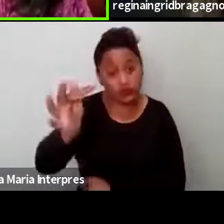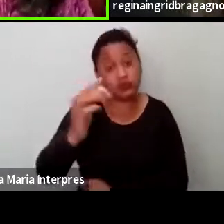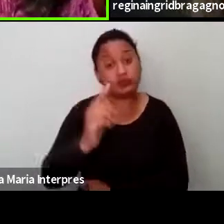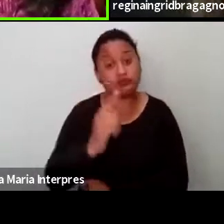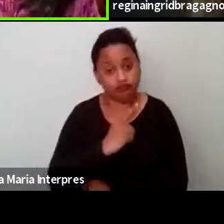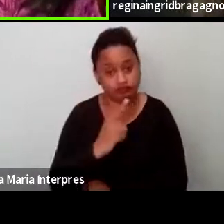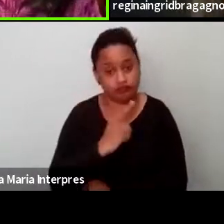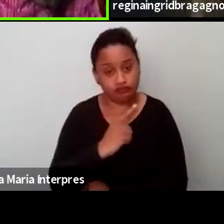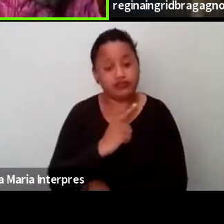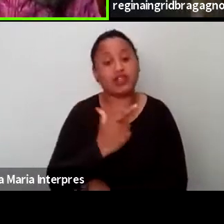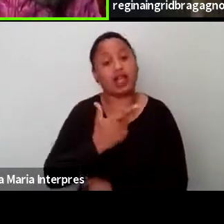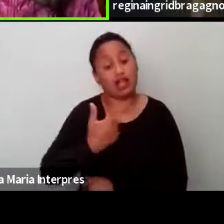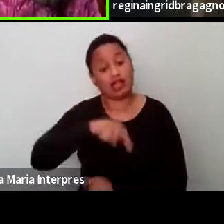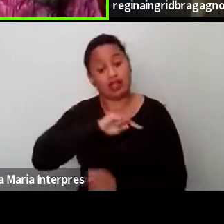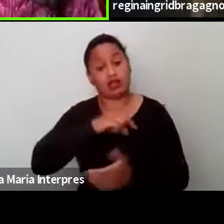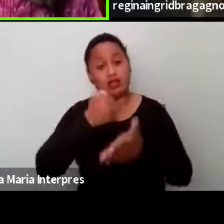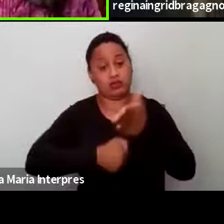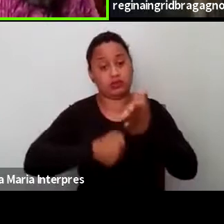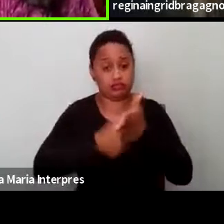é a nossa luta mesmo.